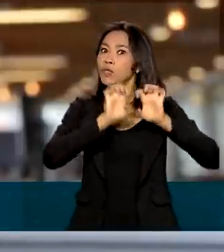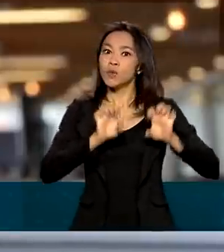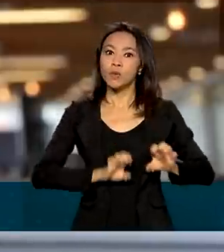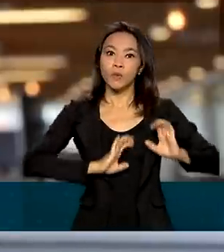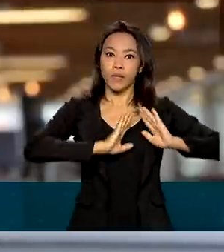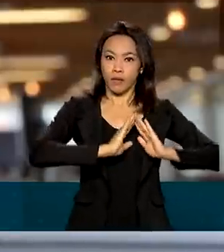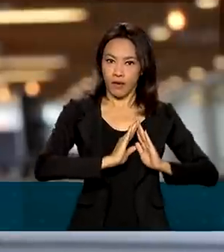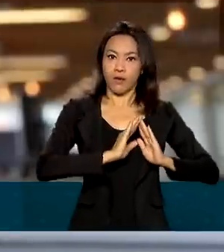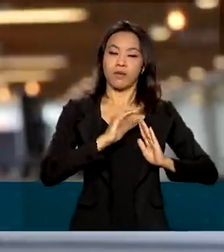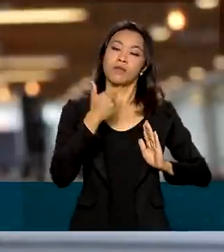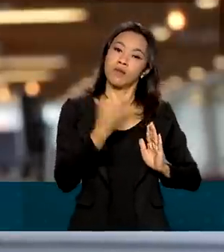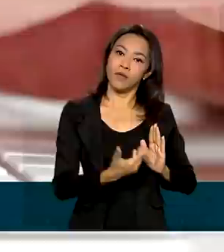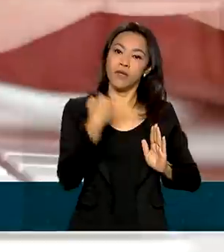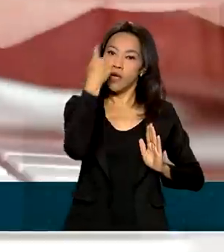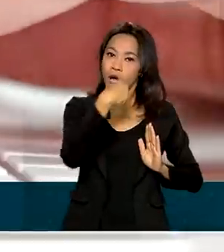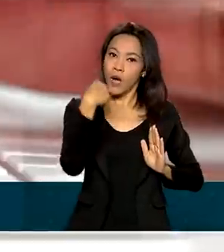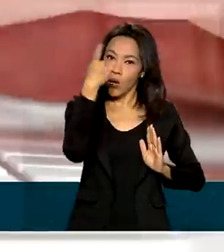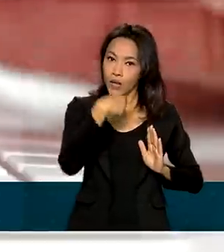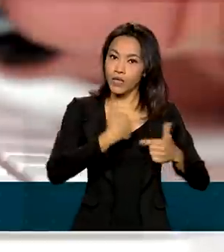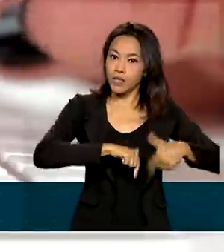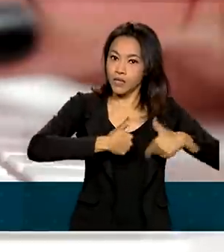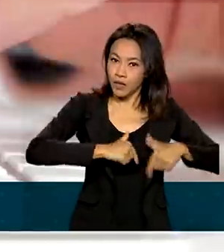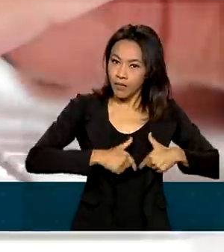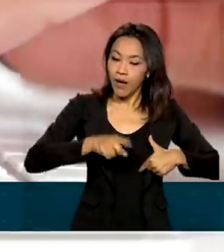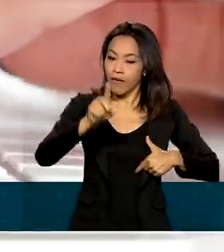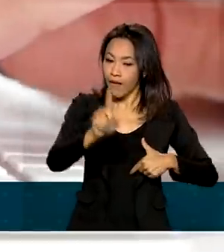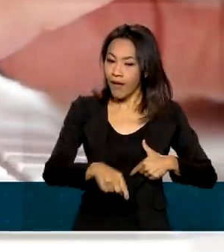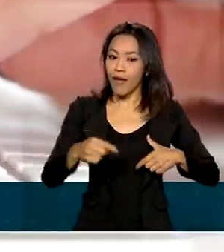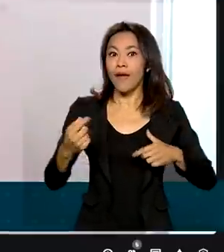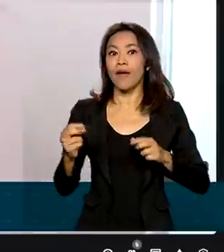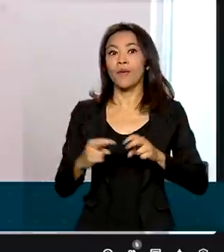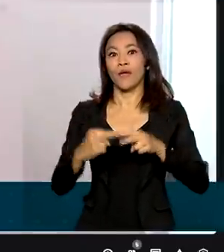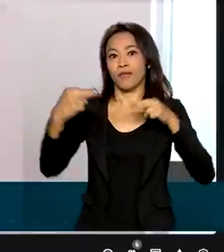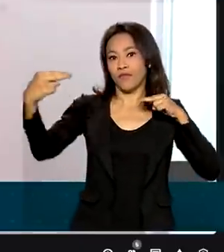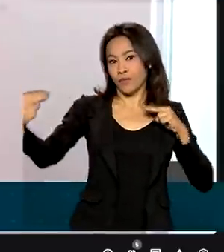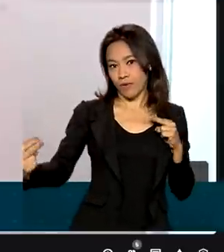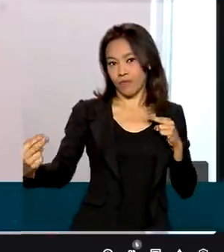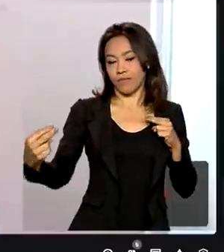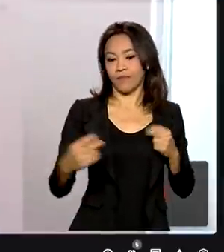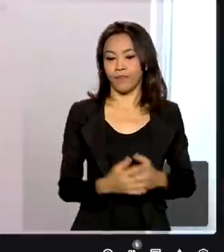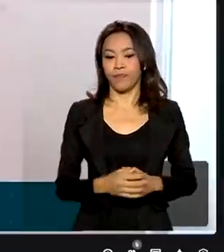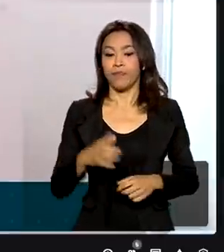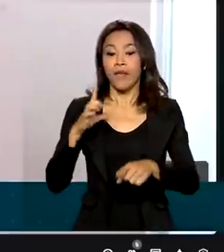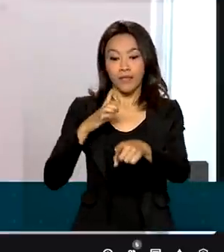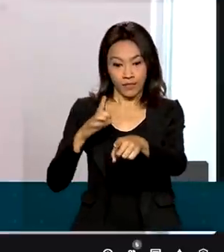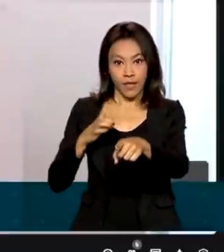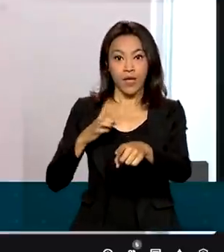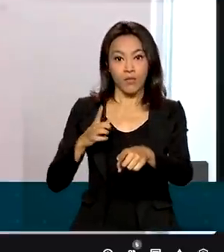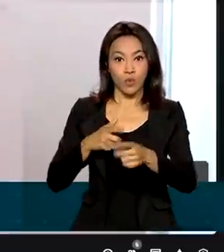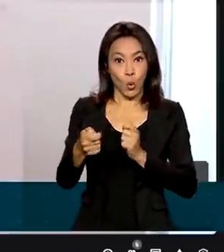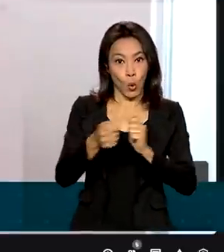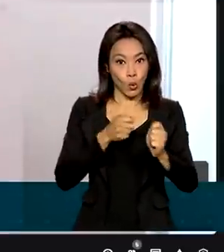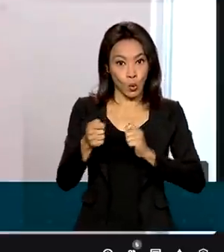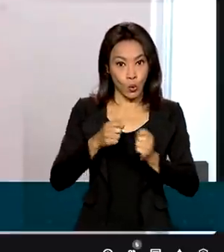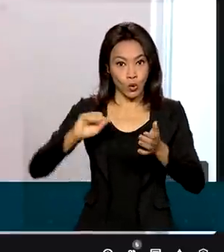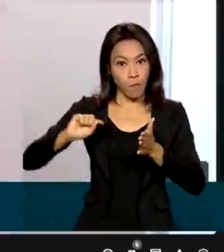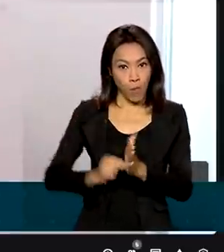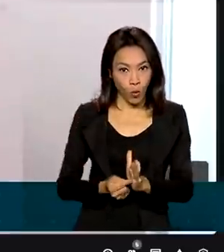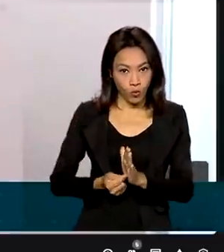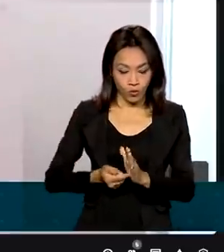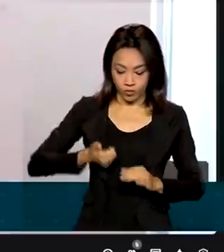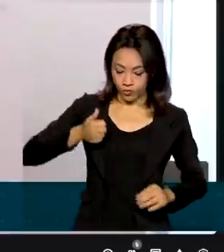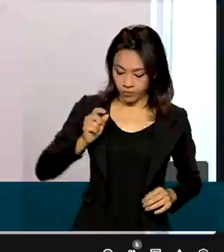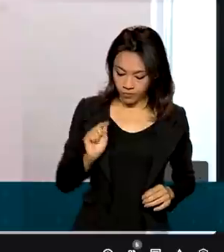casa. E a jornada é controlada de forma virtual. Existe um controle de ponto virtual, onde os colaboradores